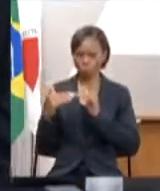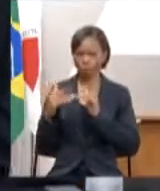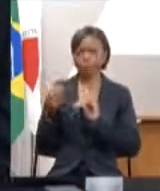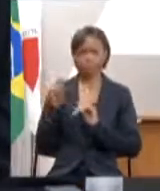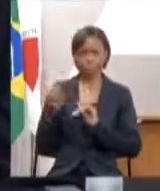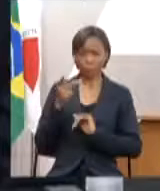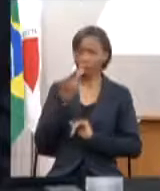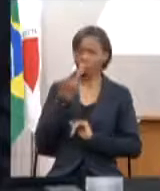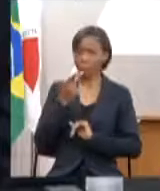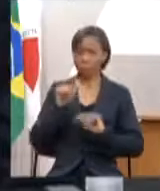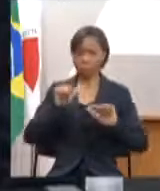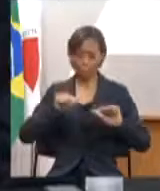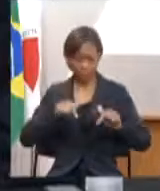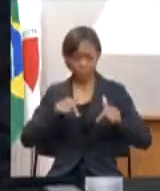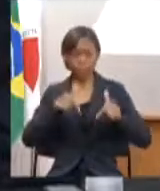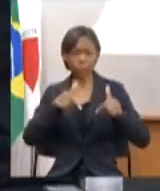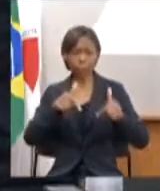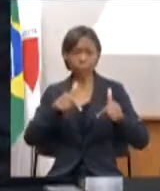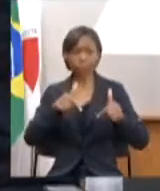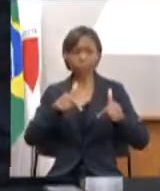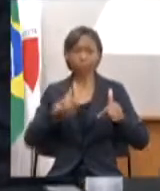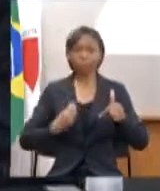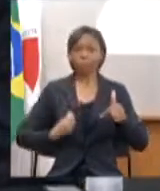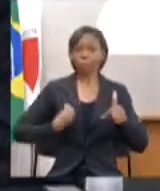ações de participação popular